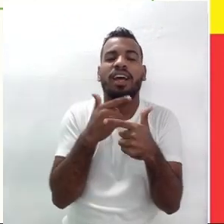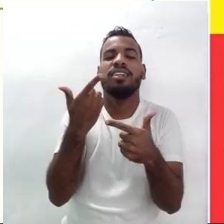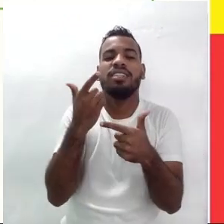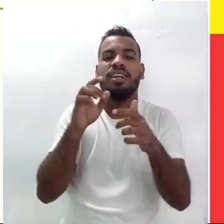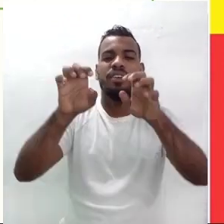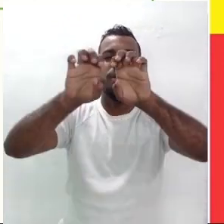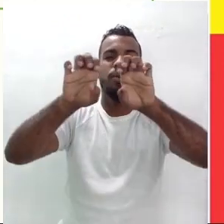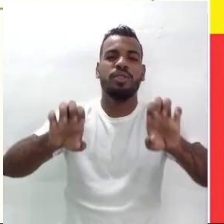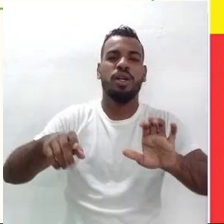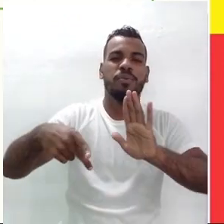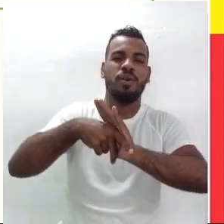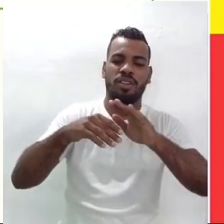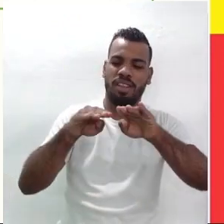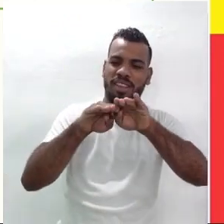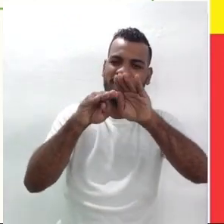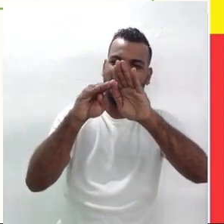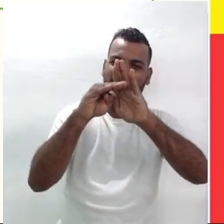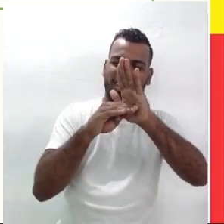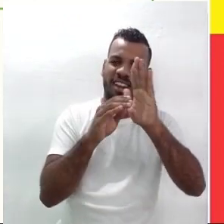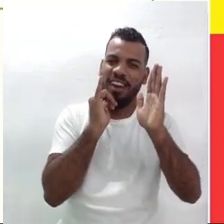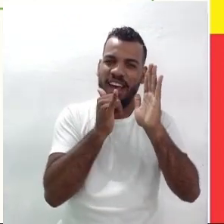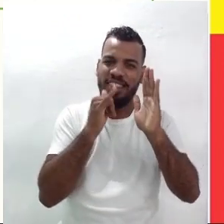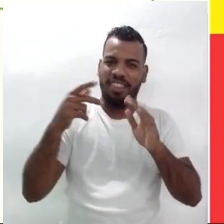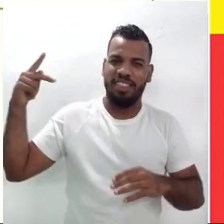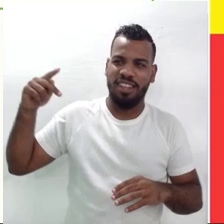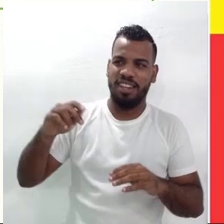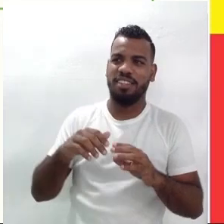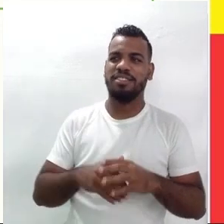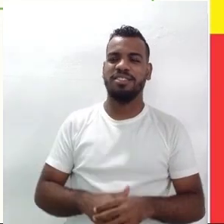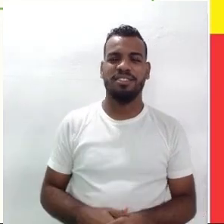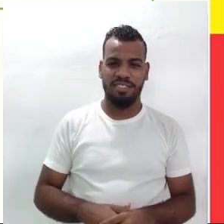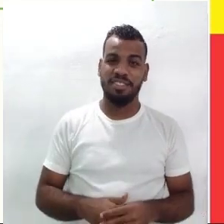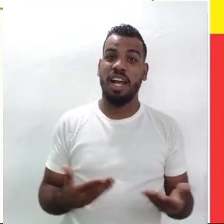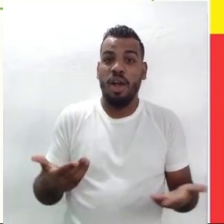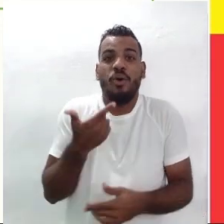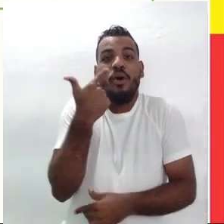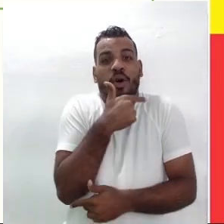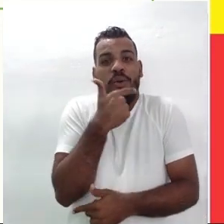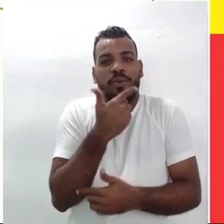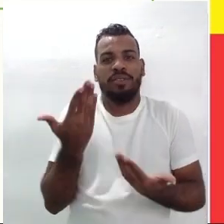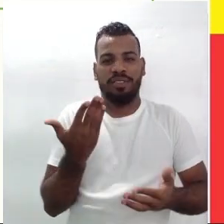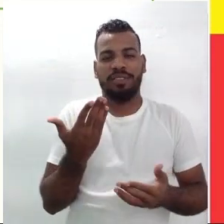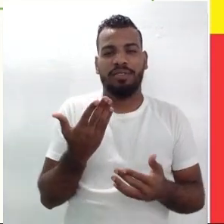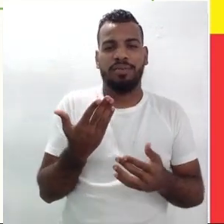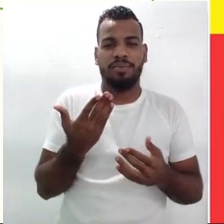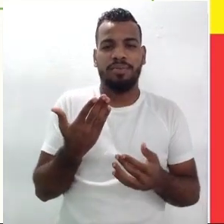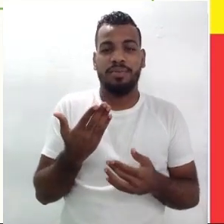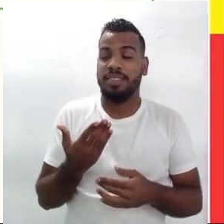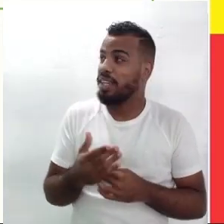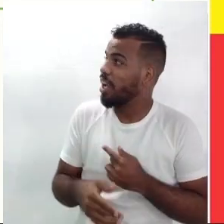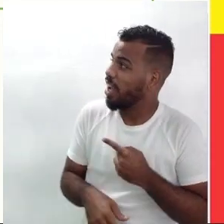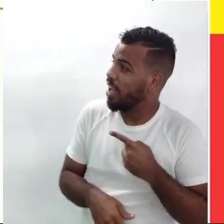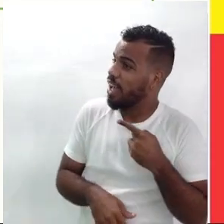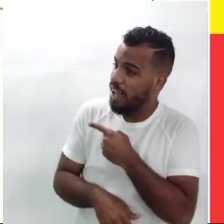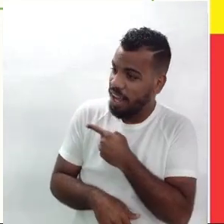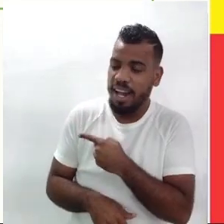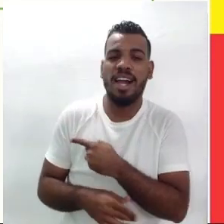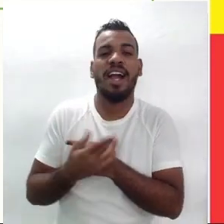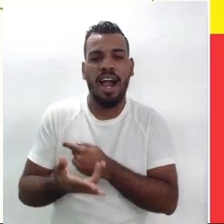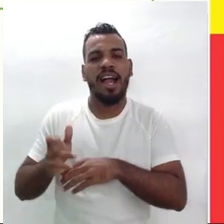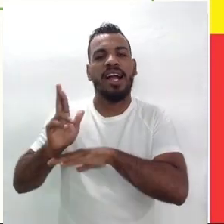estrutura hierárquica da narrativa dele. É o cômico, né? Que é o palhaço, na verdade, ele é a